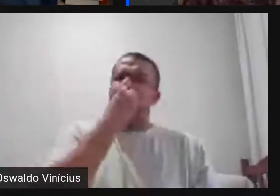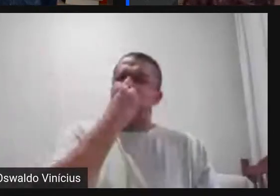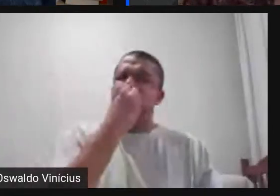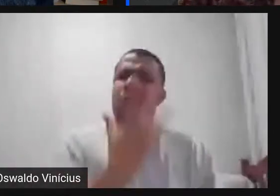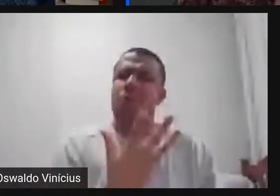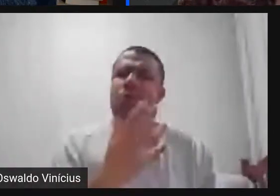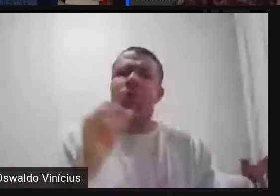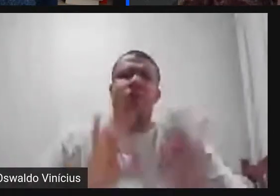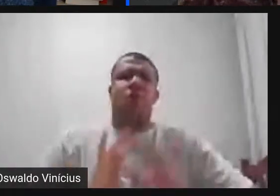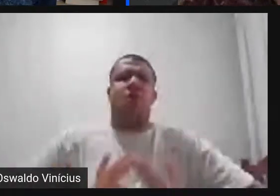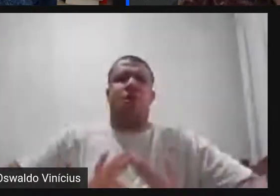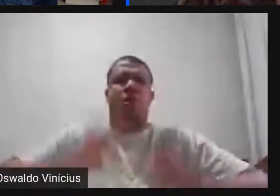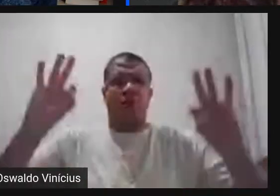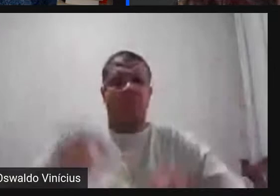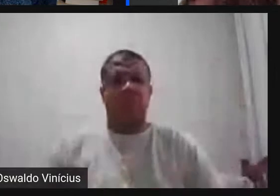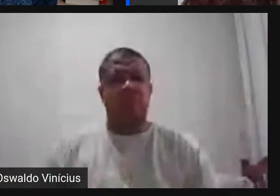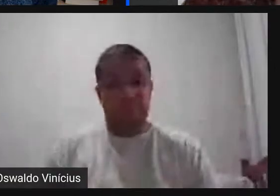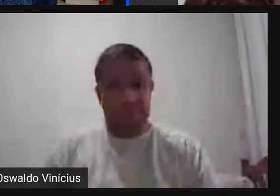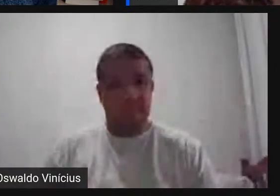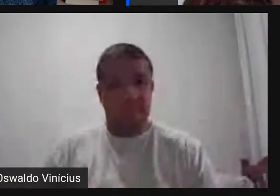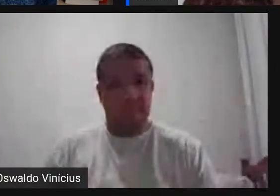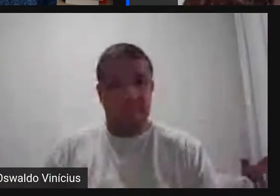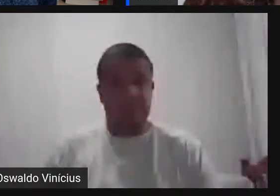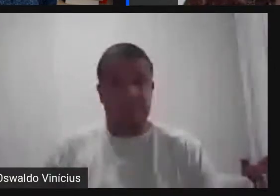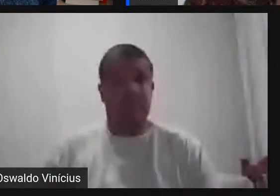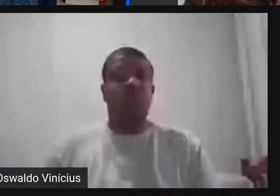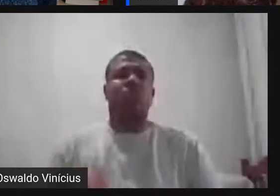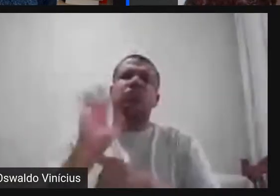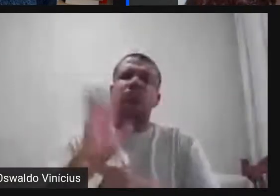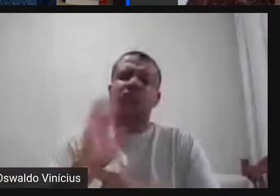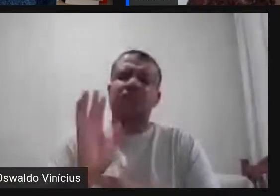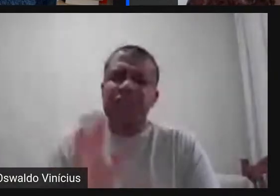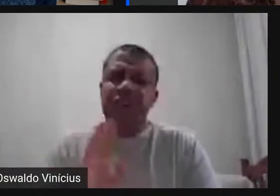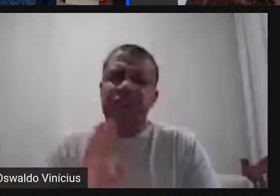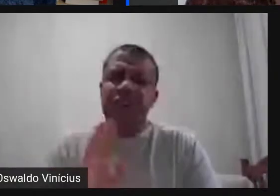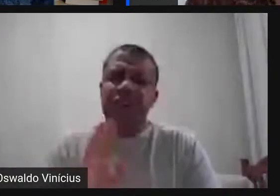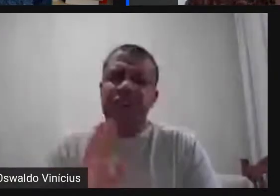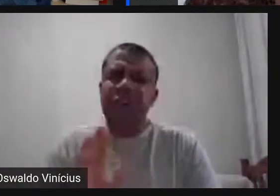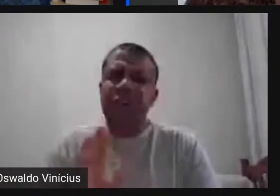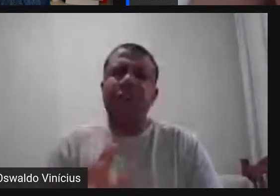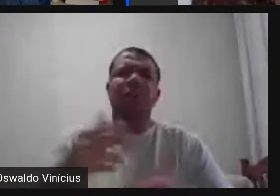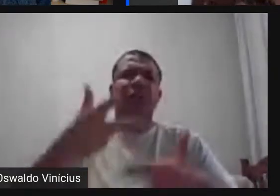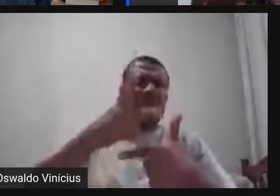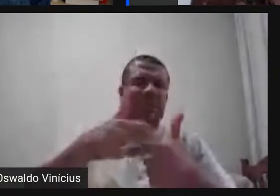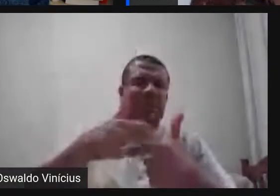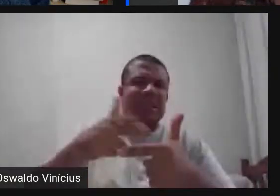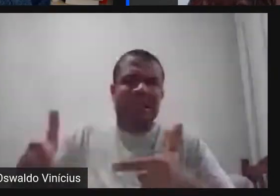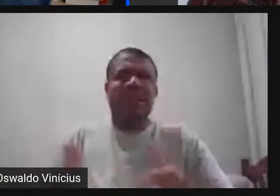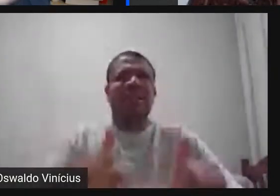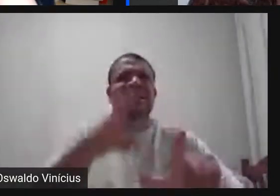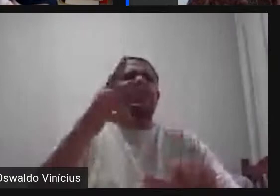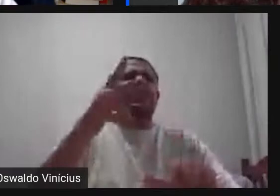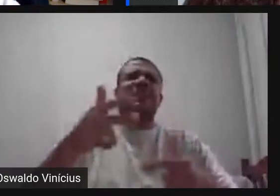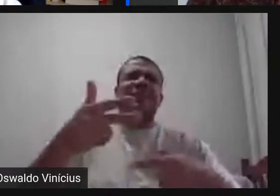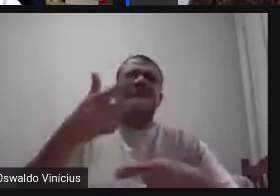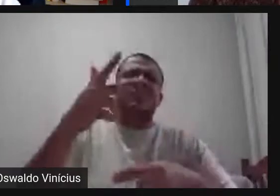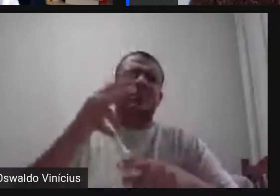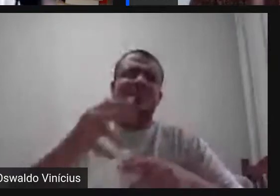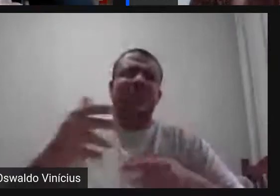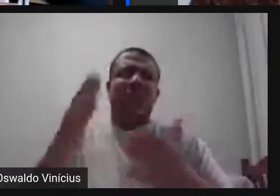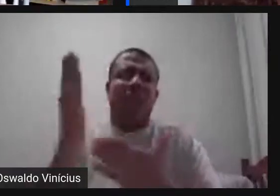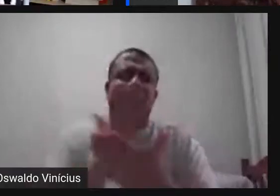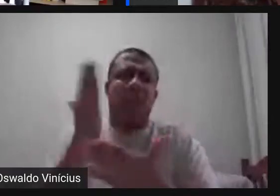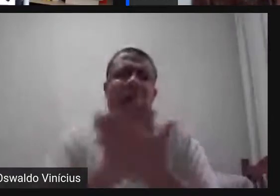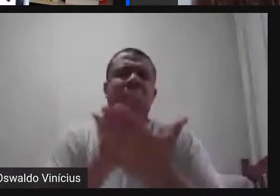você então tá aí tem todos os filmes aí tem minissérie aí tem websérie aí tem jogo livro-jogo tem uma